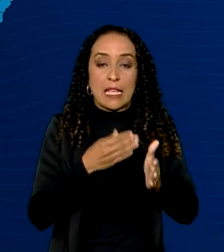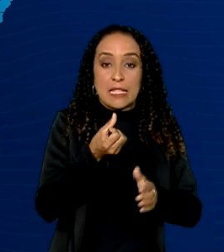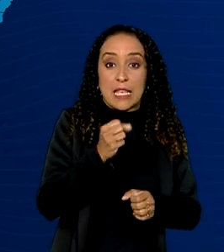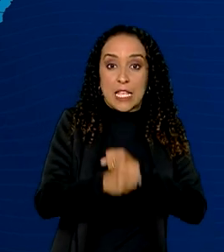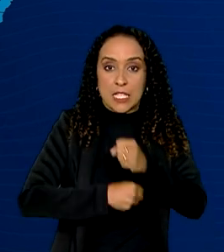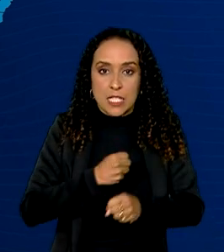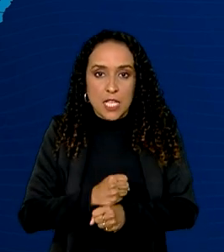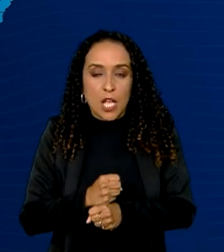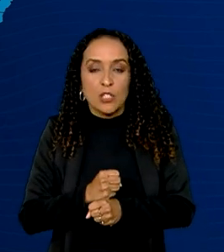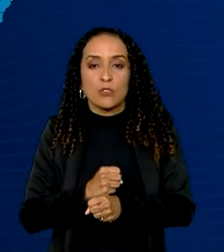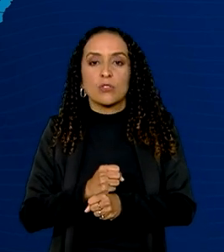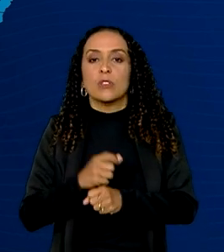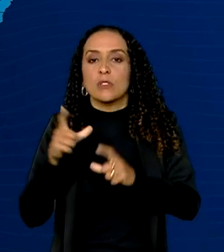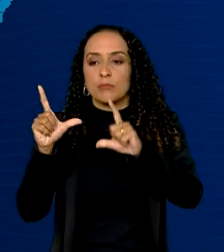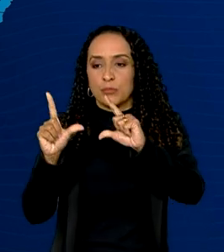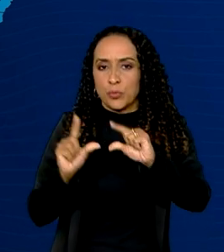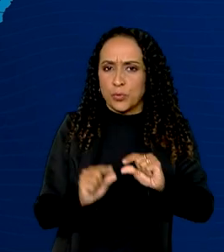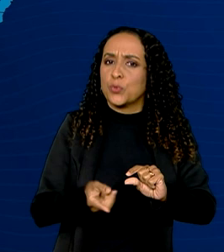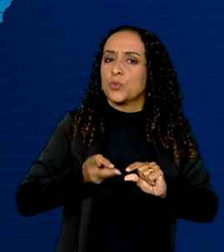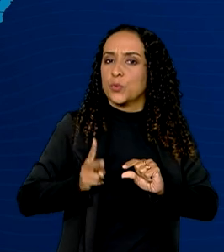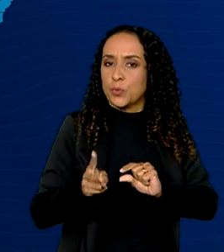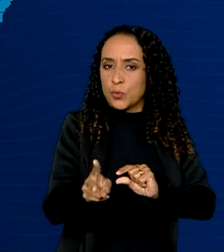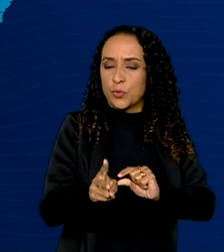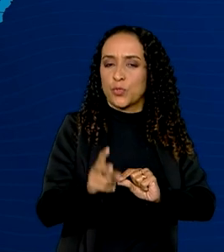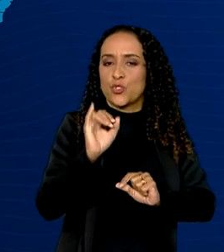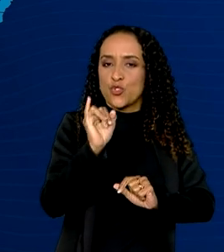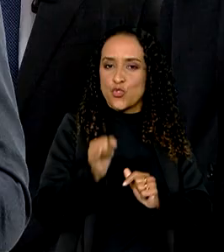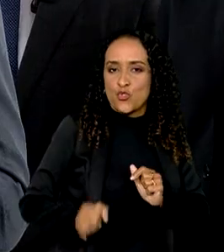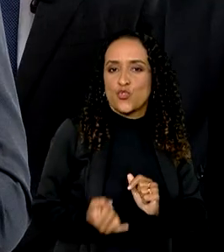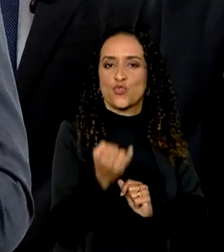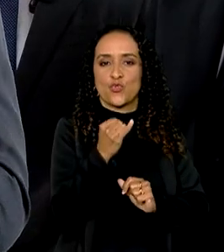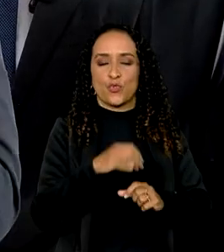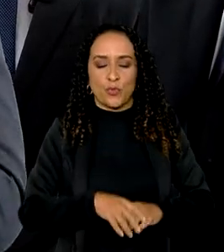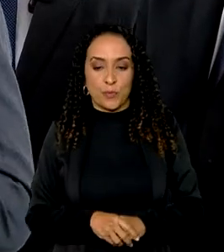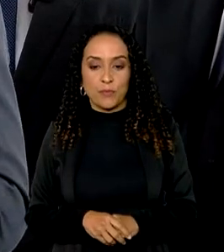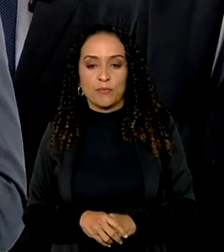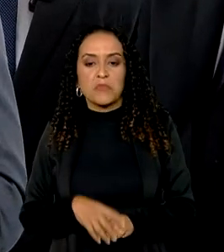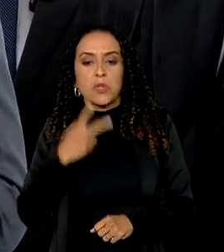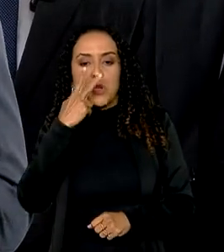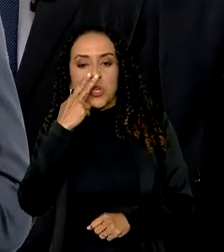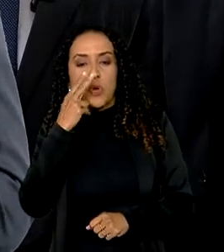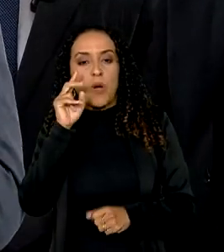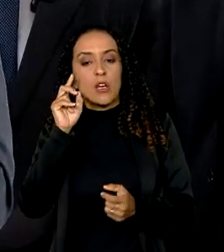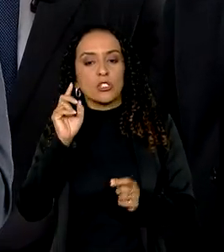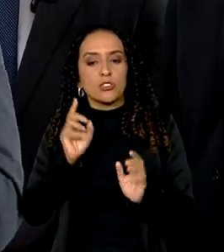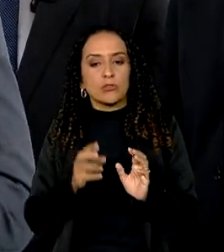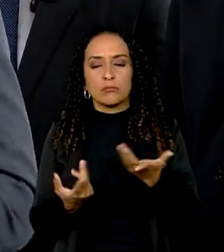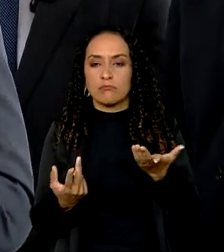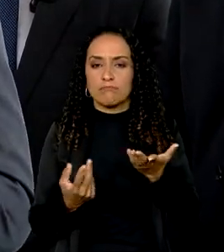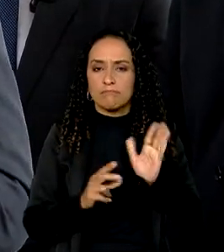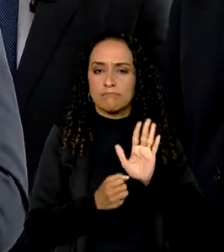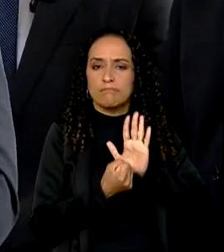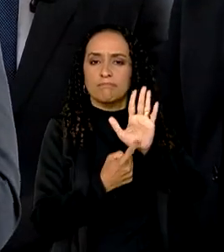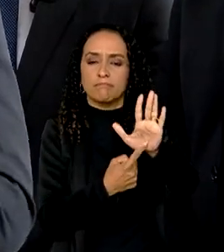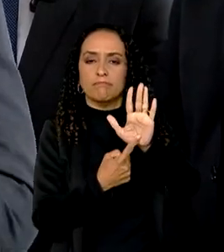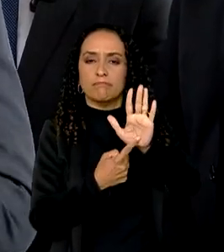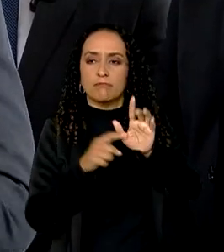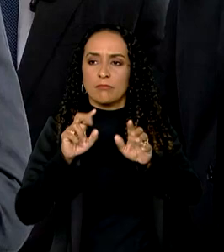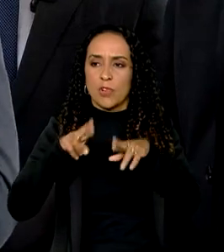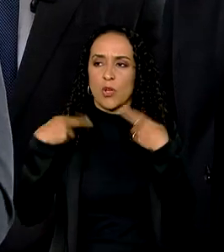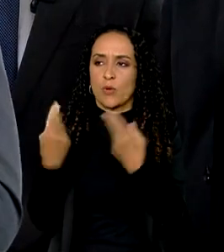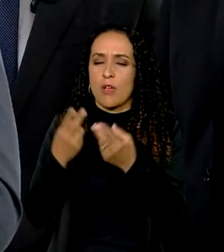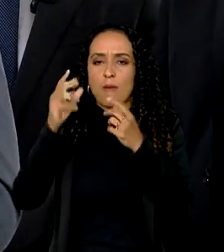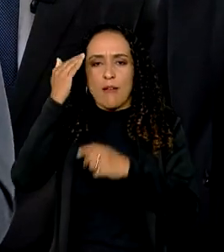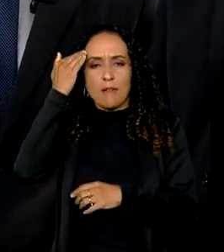anos vai ter redução permanente nas taxas de juros. Acho que o símbolo dessa reunião é a compreensão de que o governo